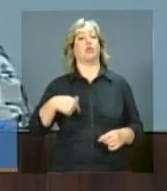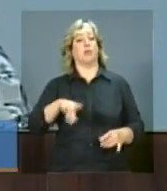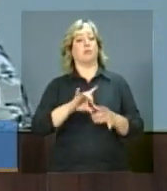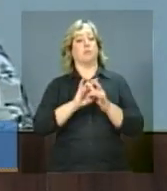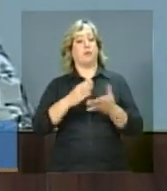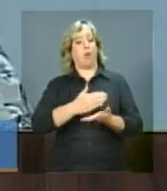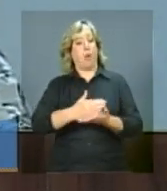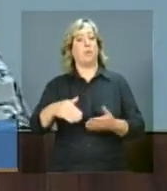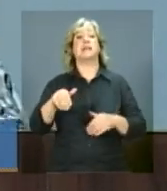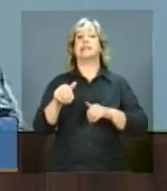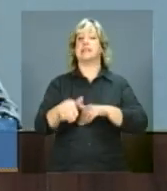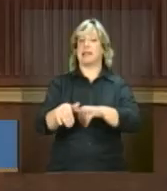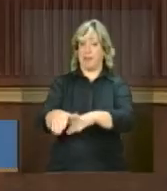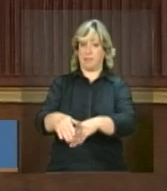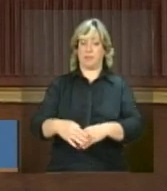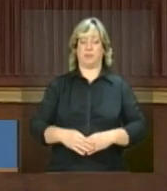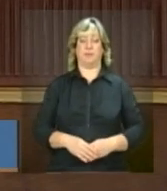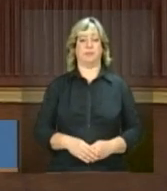partir de setembro.